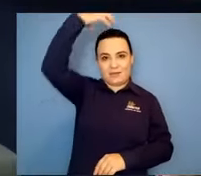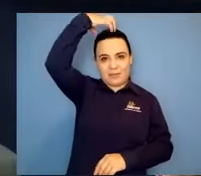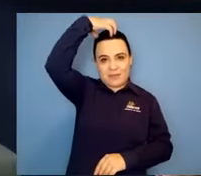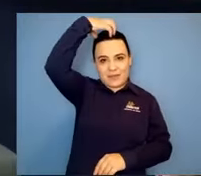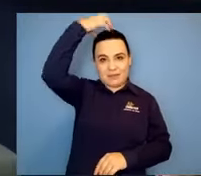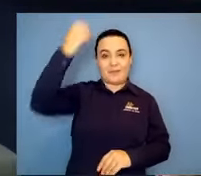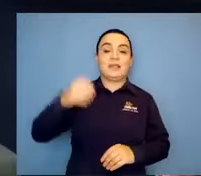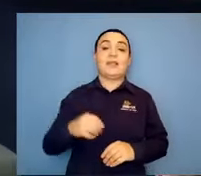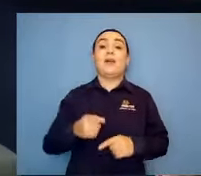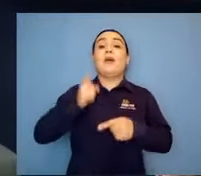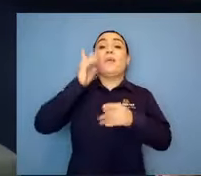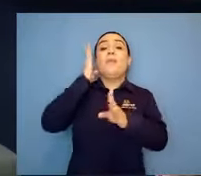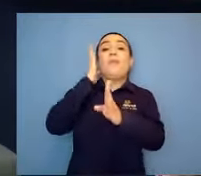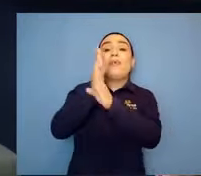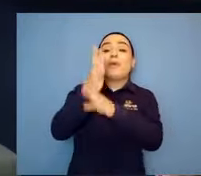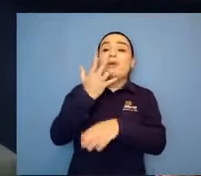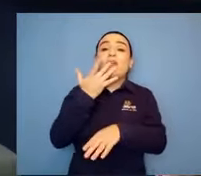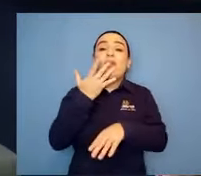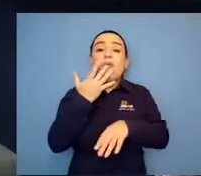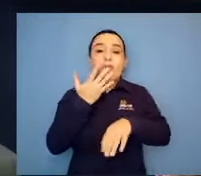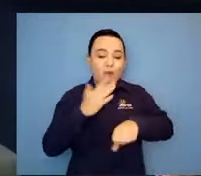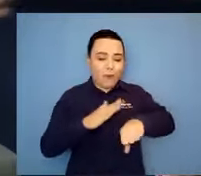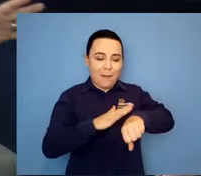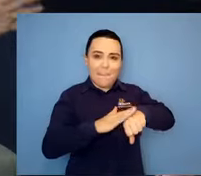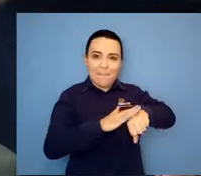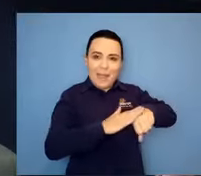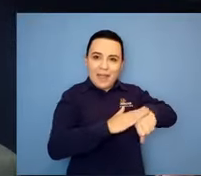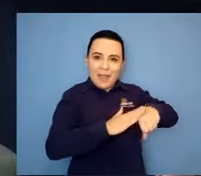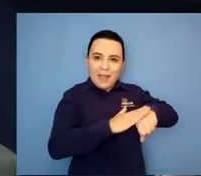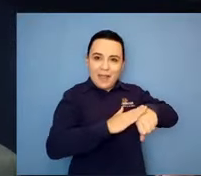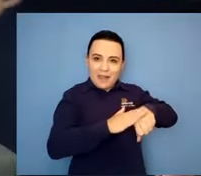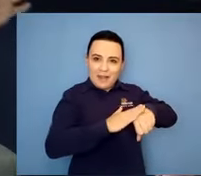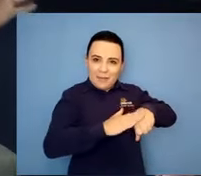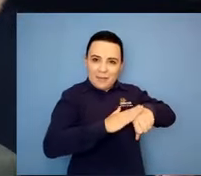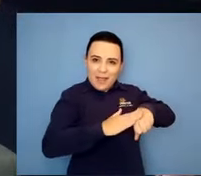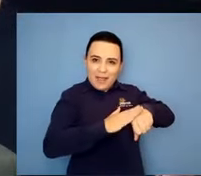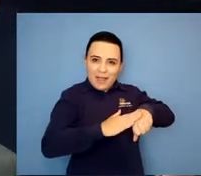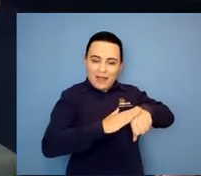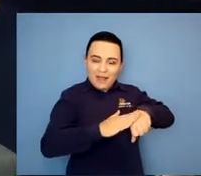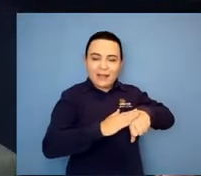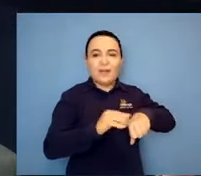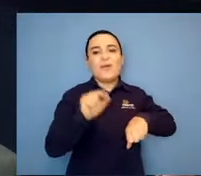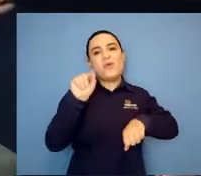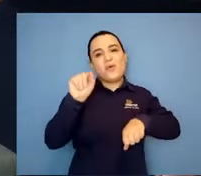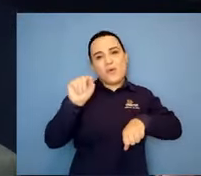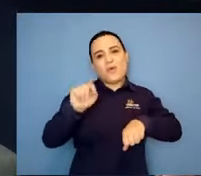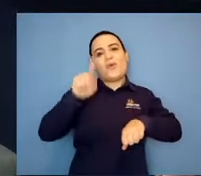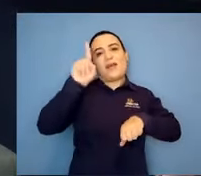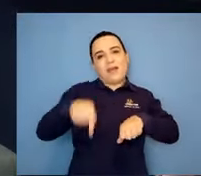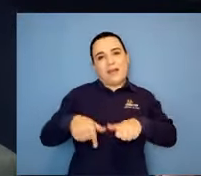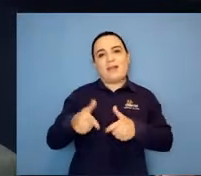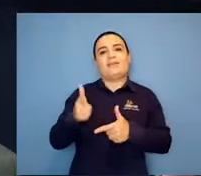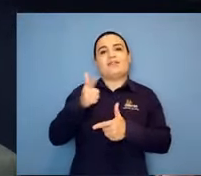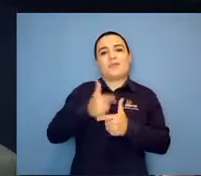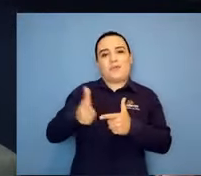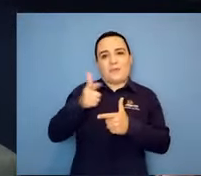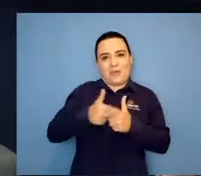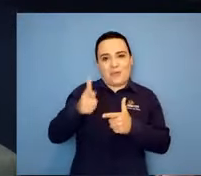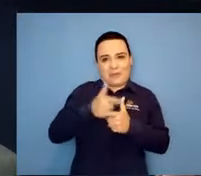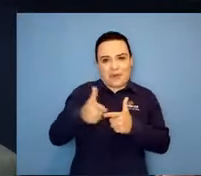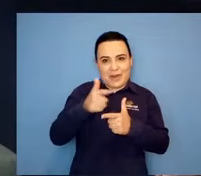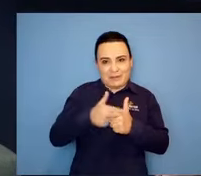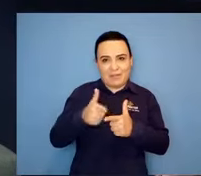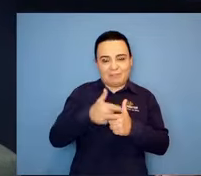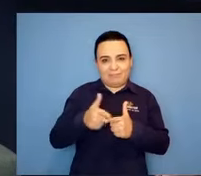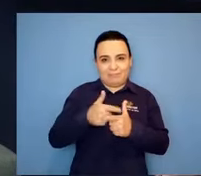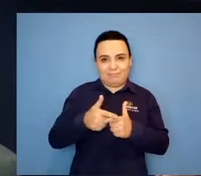Sim. Então, foi o que aconteceu. Saímos à noite e eu já nem consegui dirigir mais. Daí, dali do consultório, eu já nem consegui